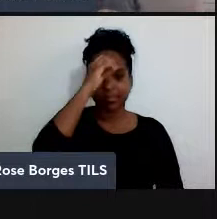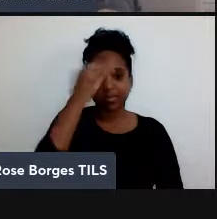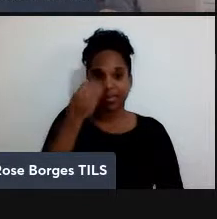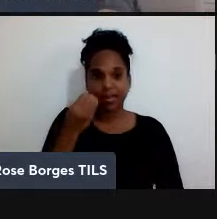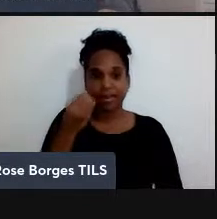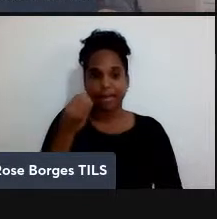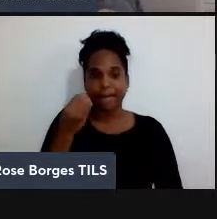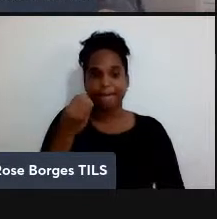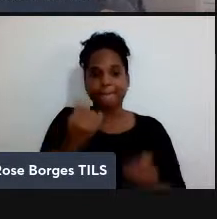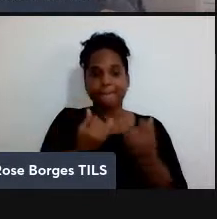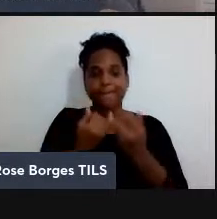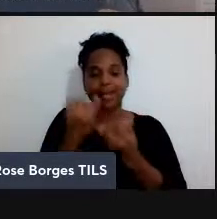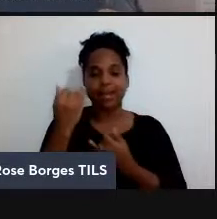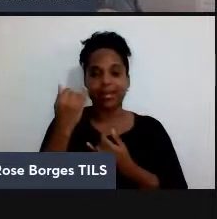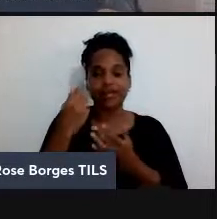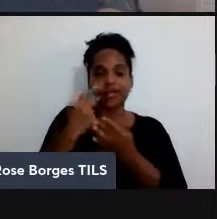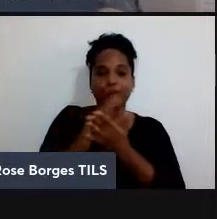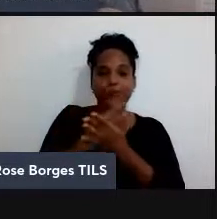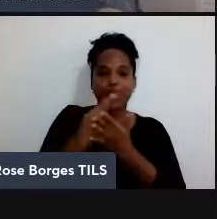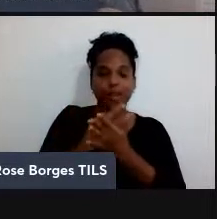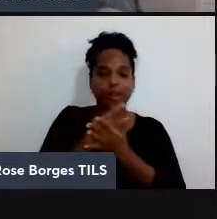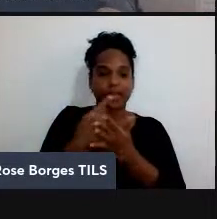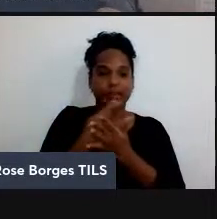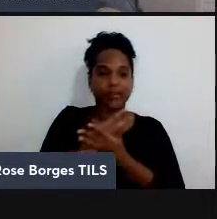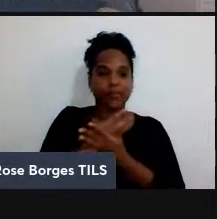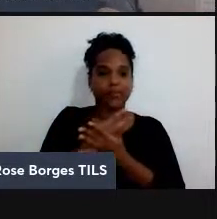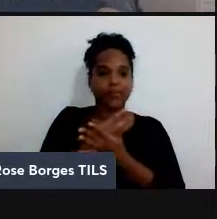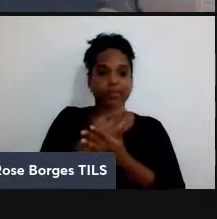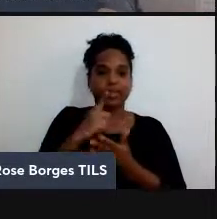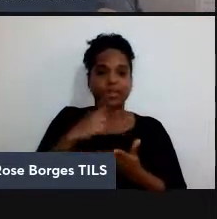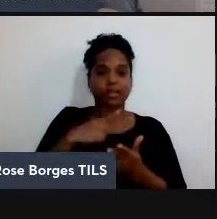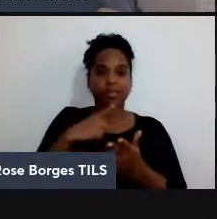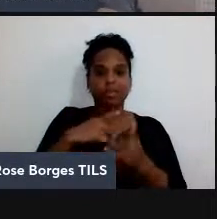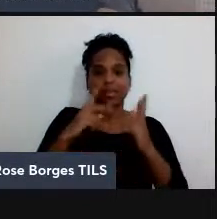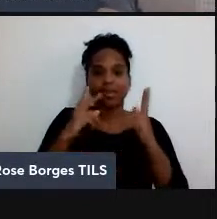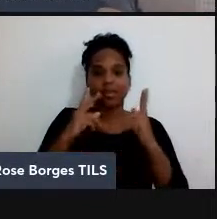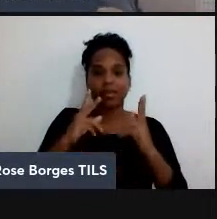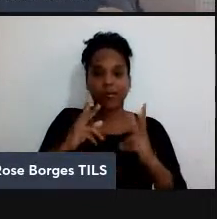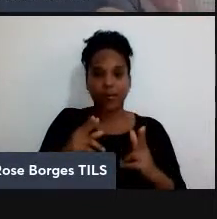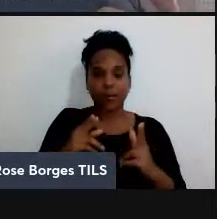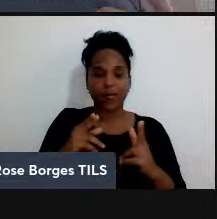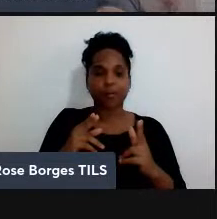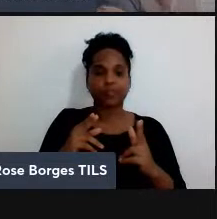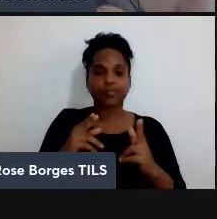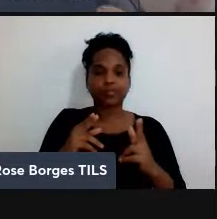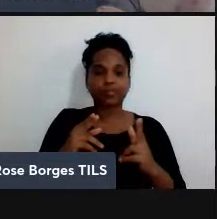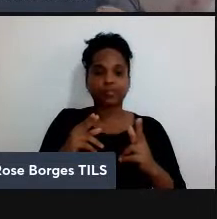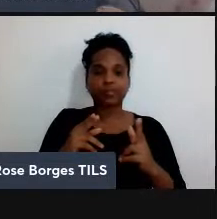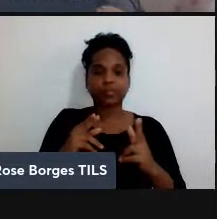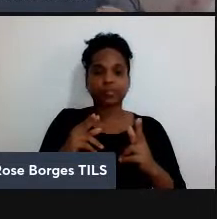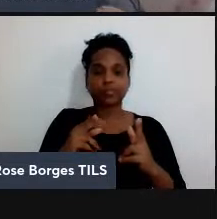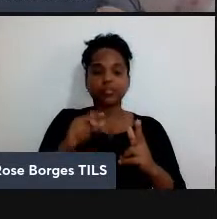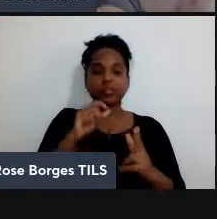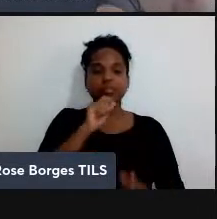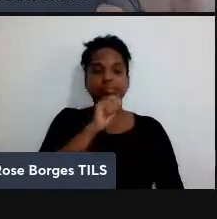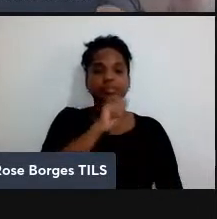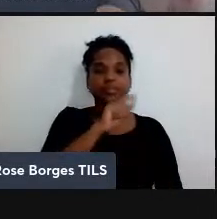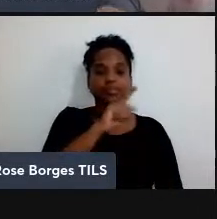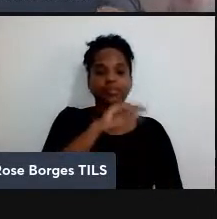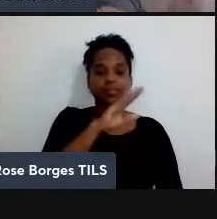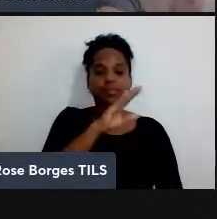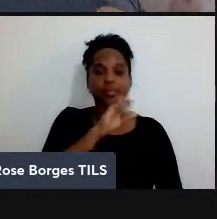errinho aqui, uma certa unitária local. E a mesma coisa para os outros termos. Então, o que a Alice faz? Ela